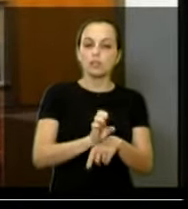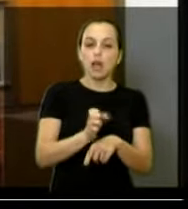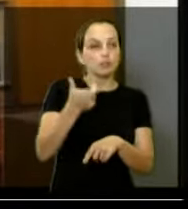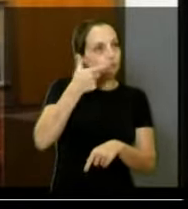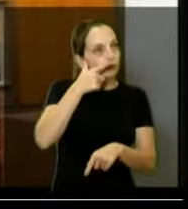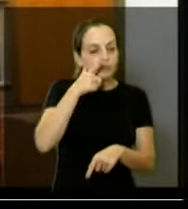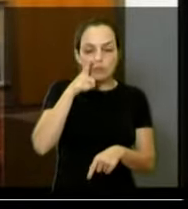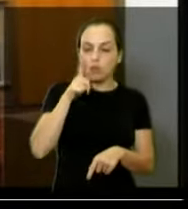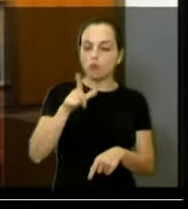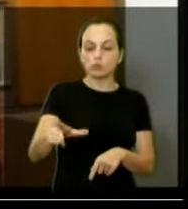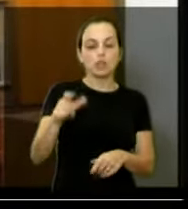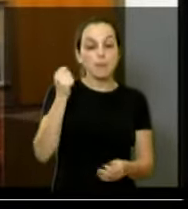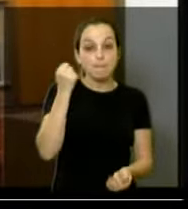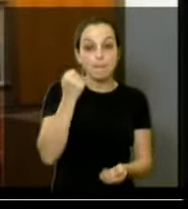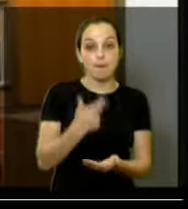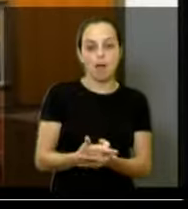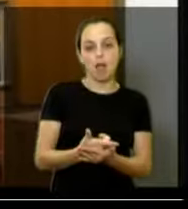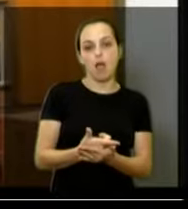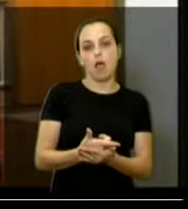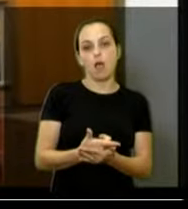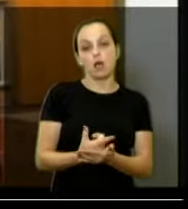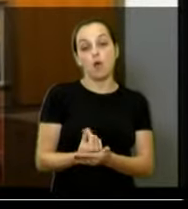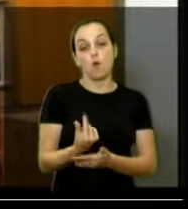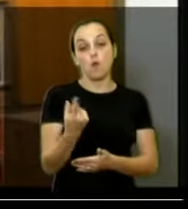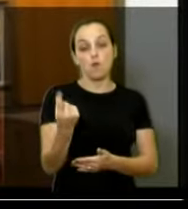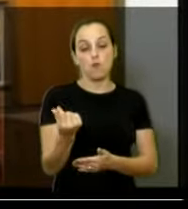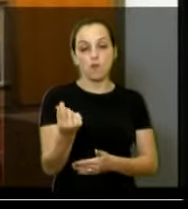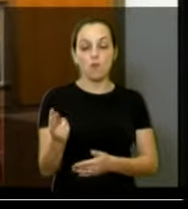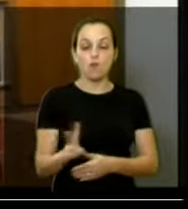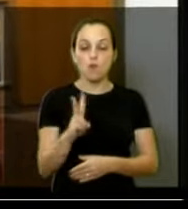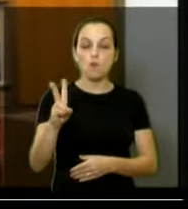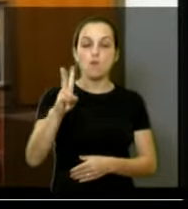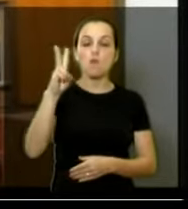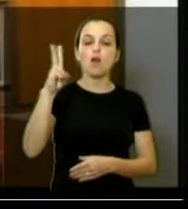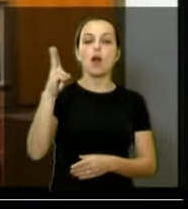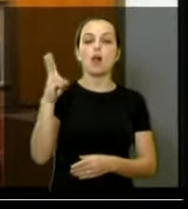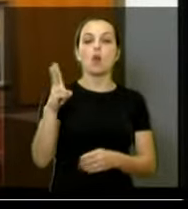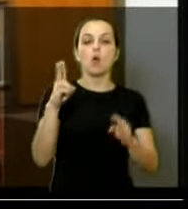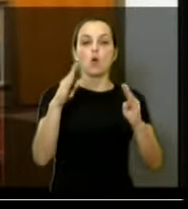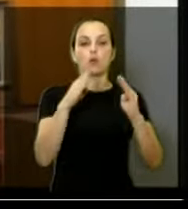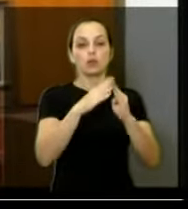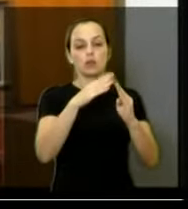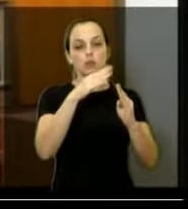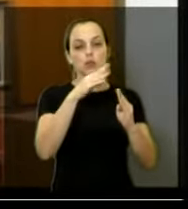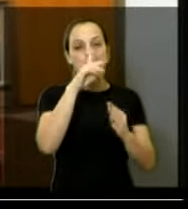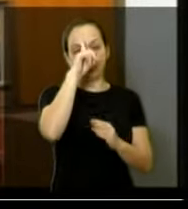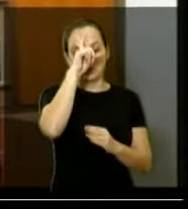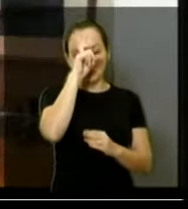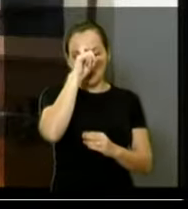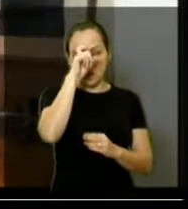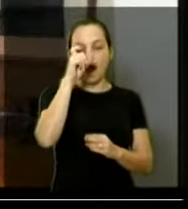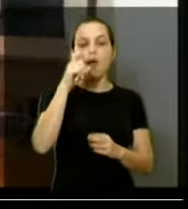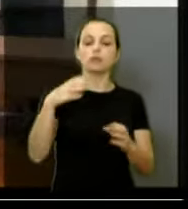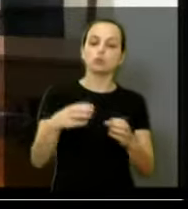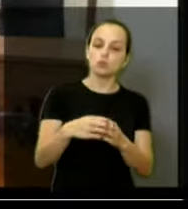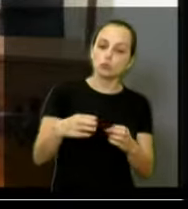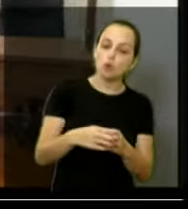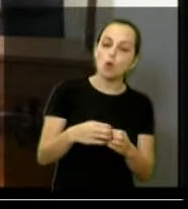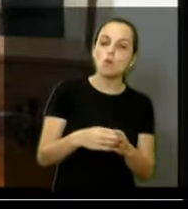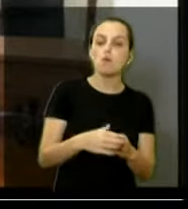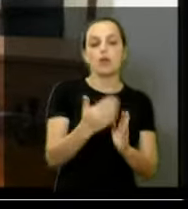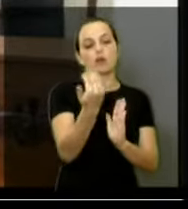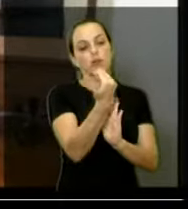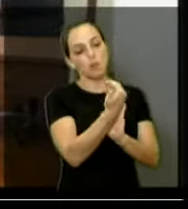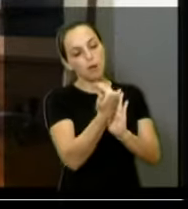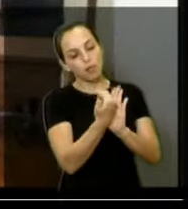consegue pagar o preço que os convênios dos hospitais pedem, porque o Estado tem uma tabela, que é ou essa